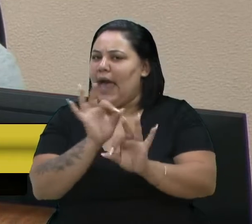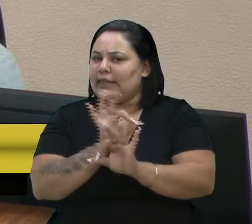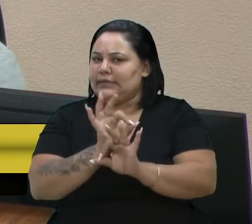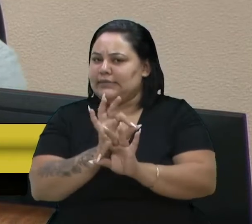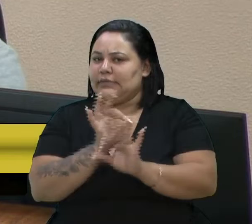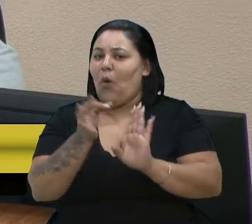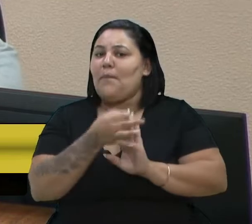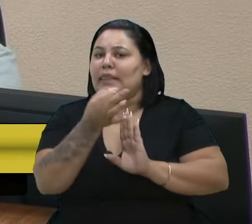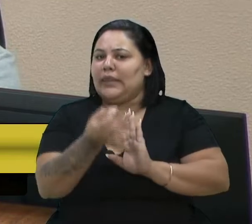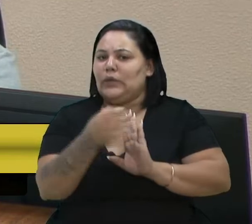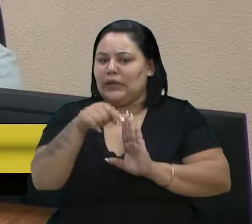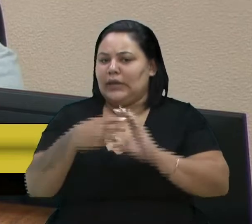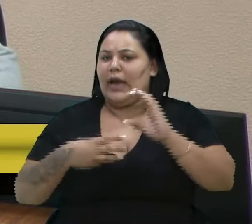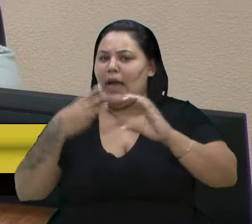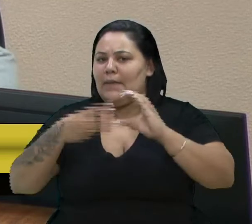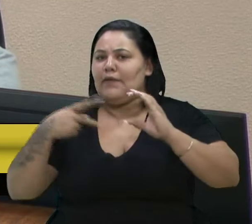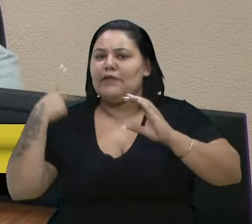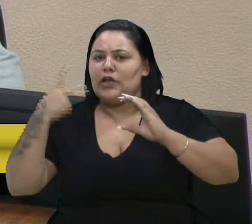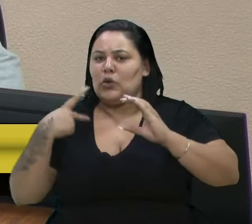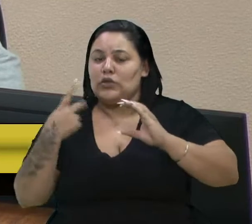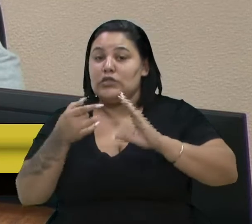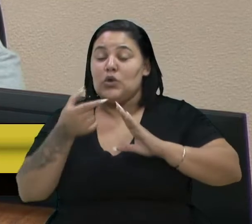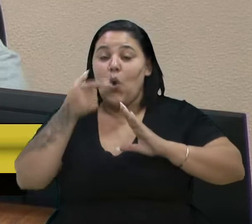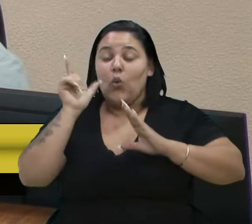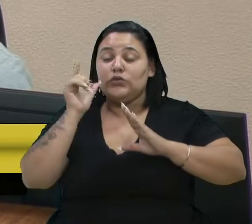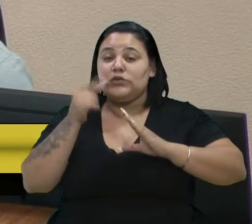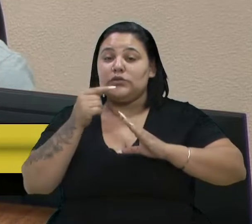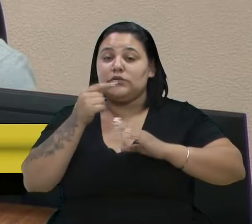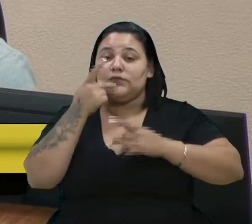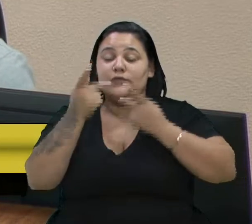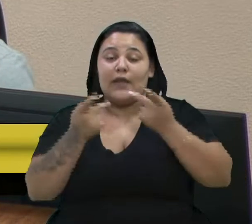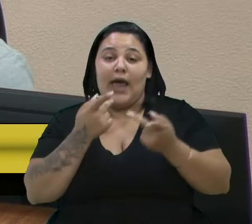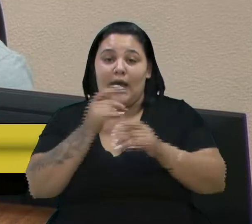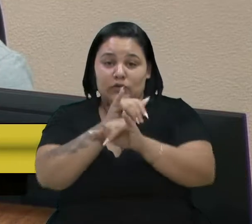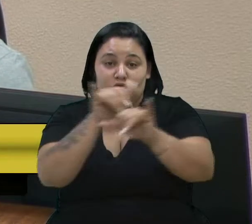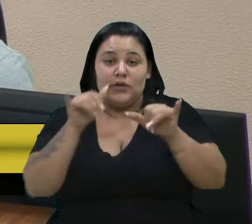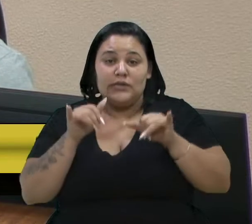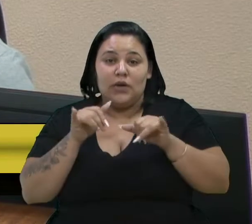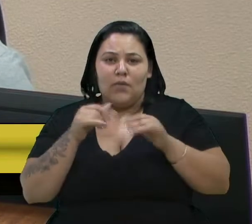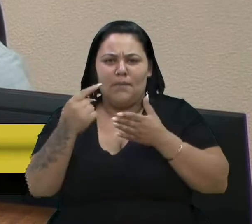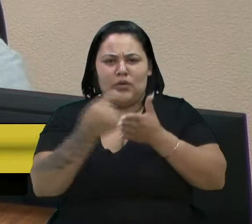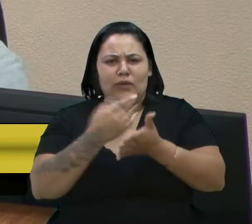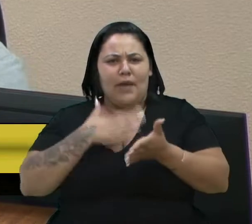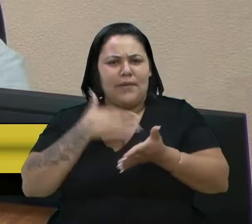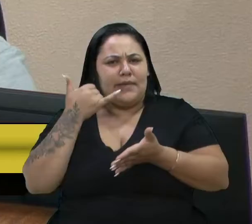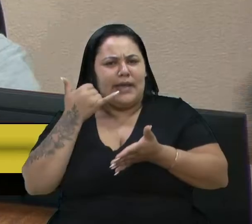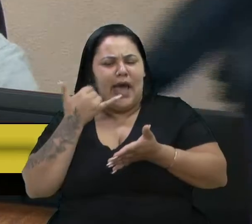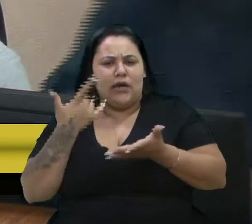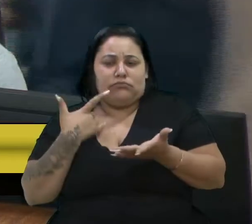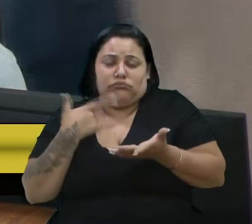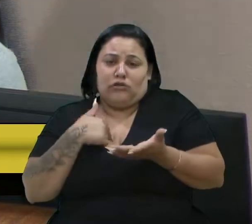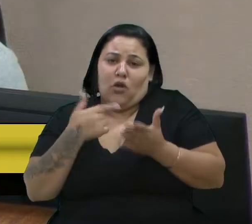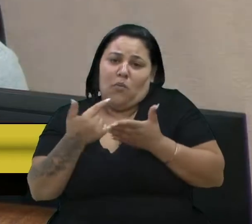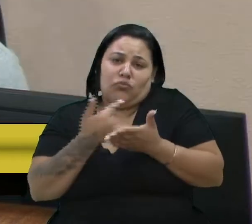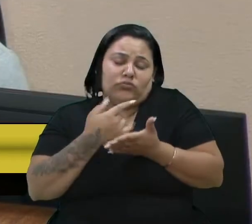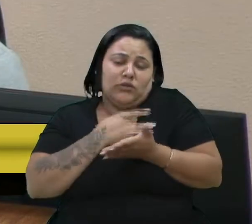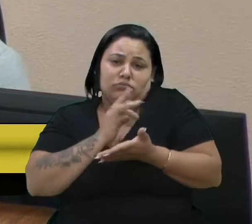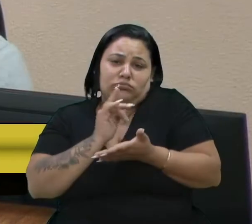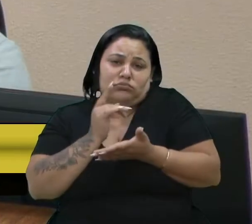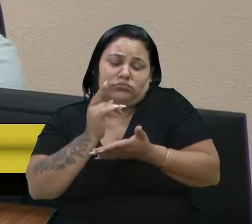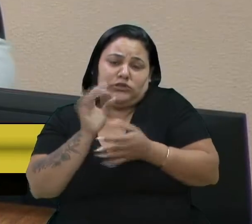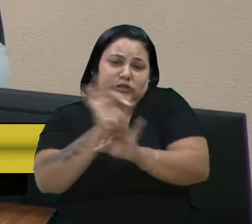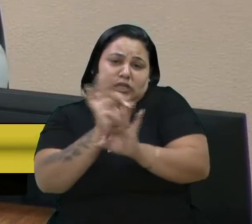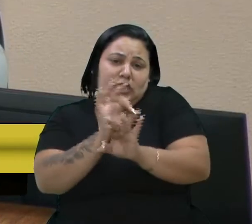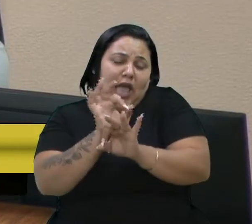fazer isso. E ontem, quando saiu a notícia, o deputado Burigo me ligou, perguntando o que estava acontecendo, e eu disse que eu não havia sido procurado por ninguém,